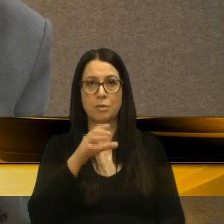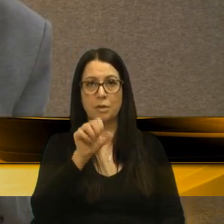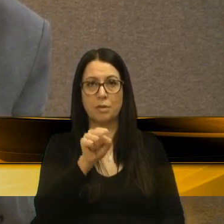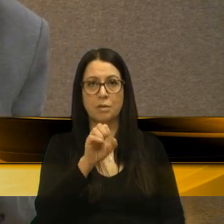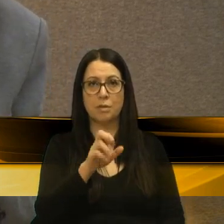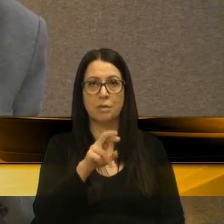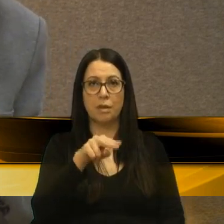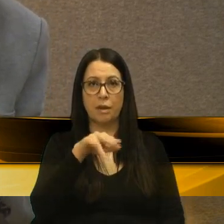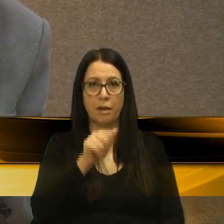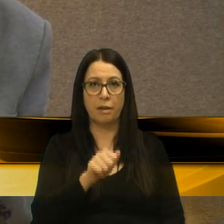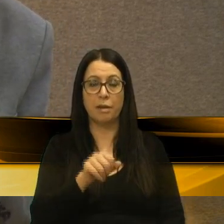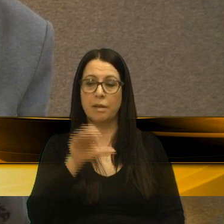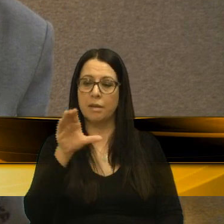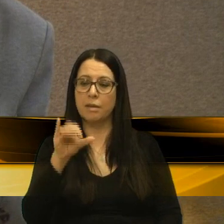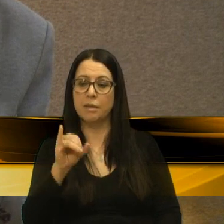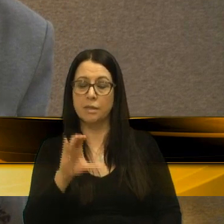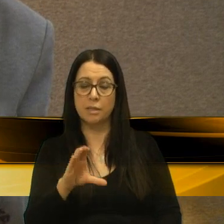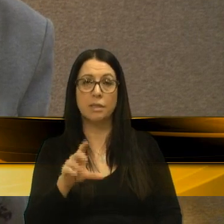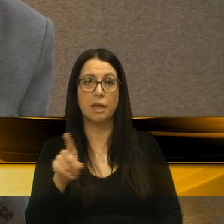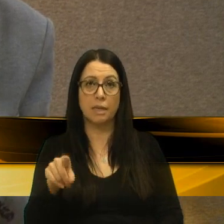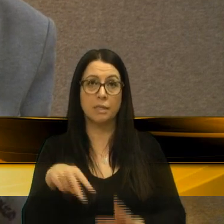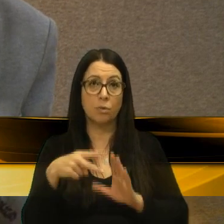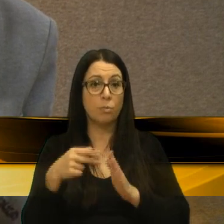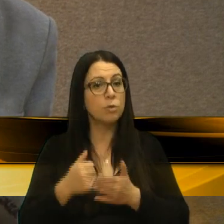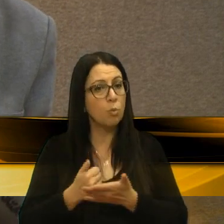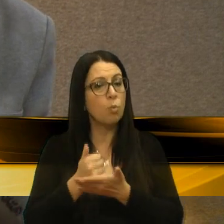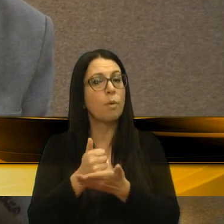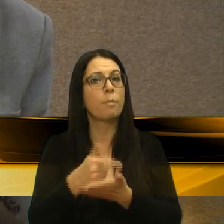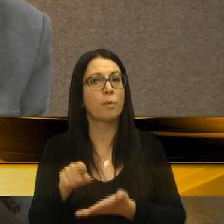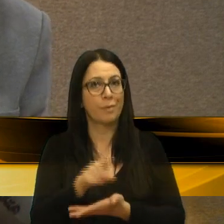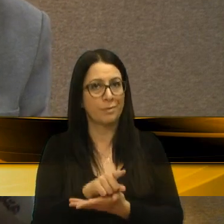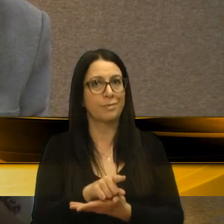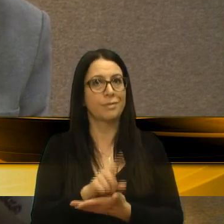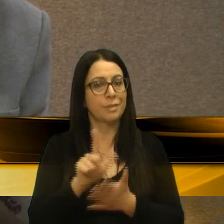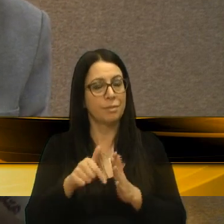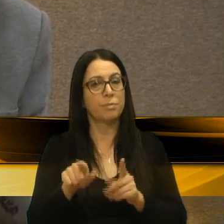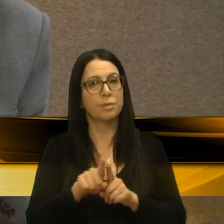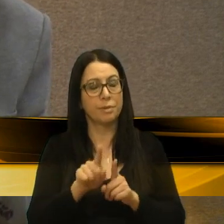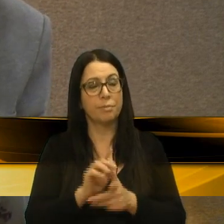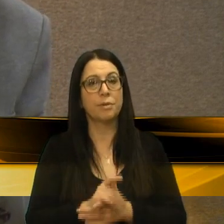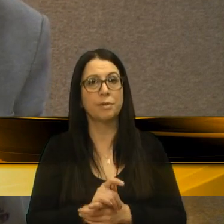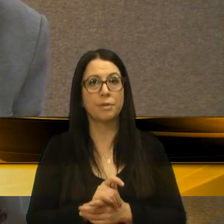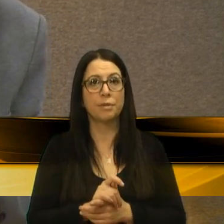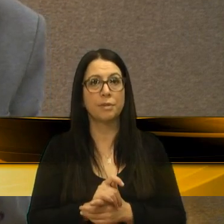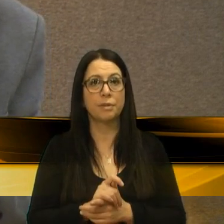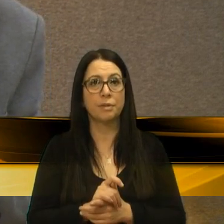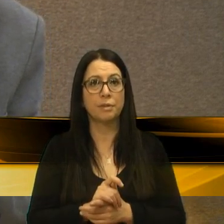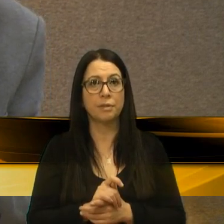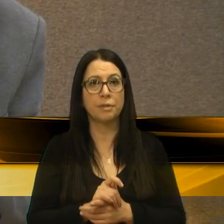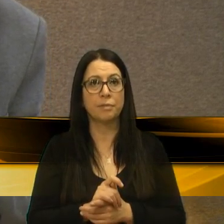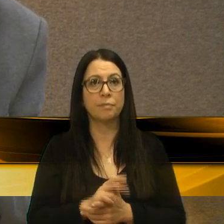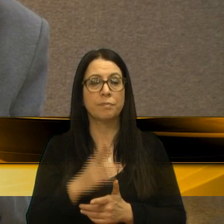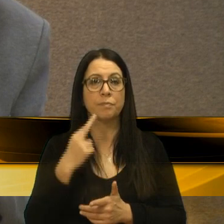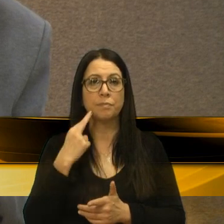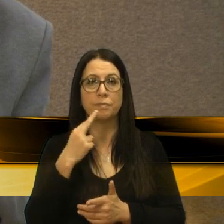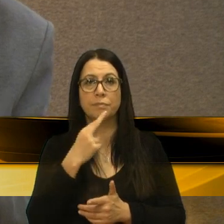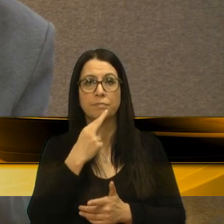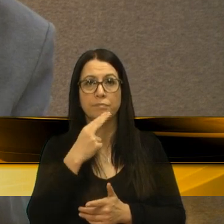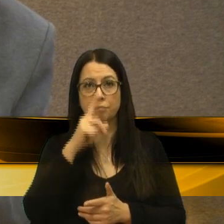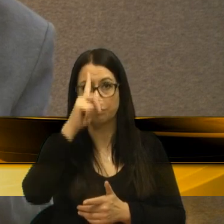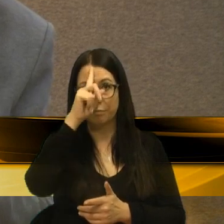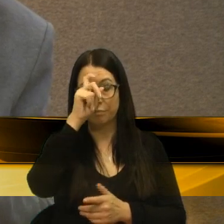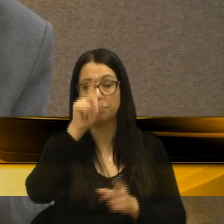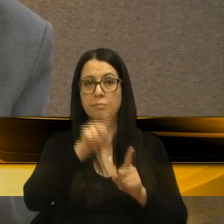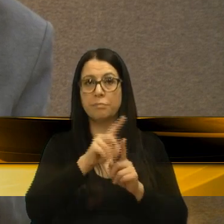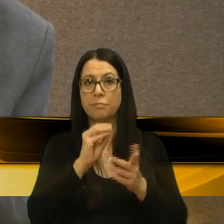da SIC, e que esta casa deu todo o apoio e que depois, inclusive, incluímos a questão do restaurante dos hospitais que